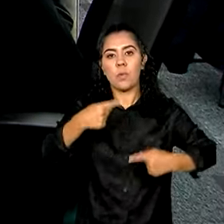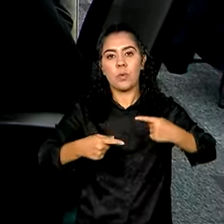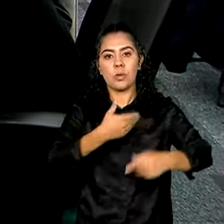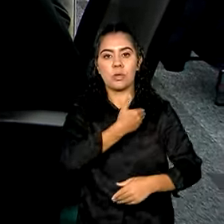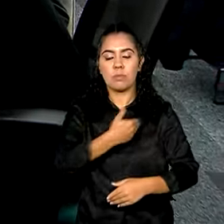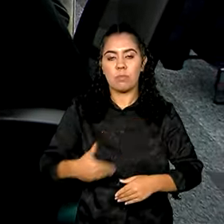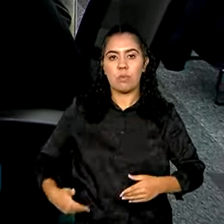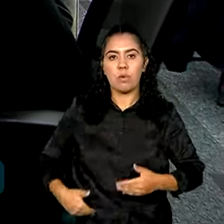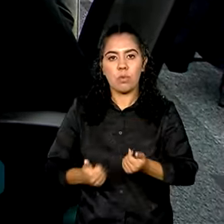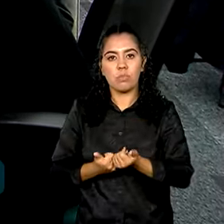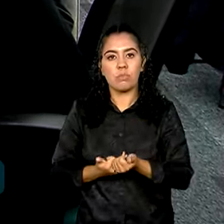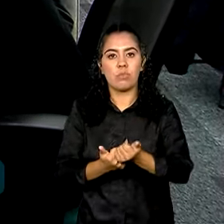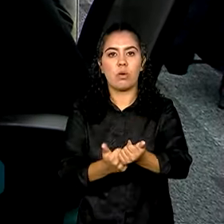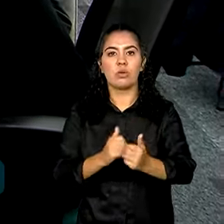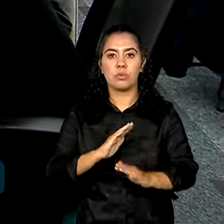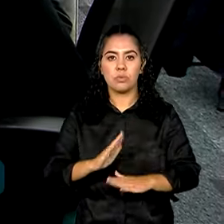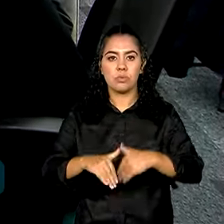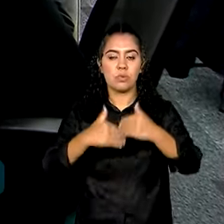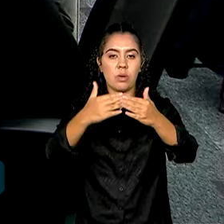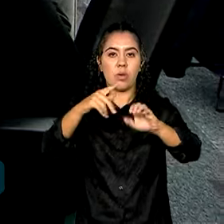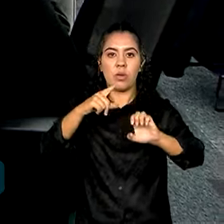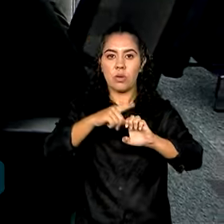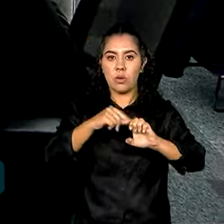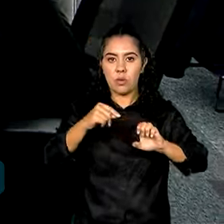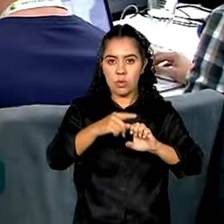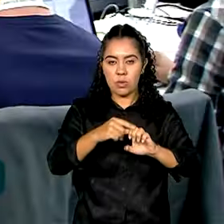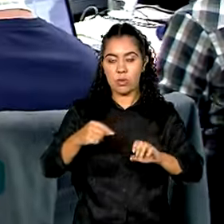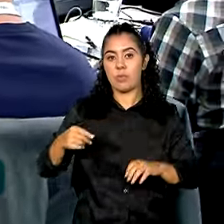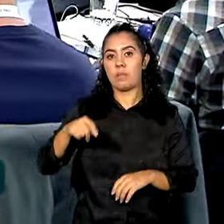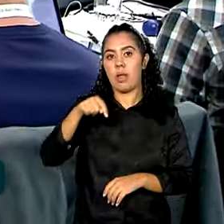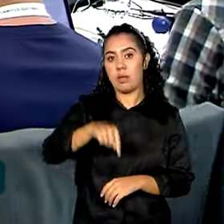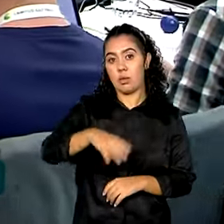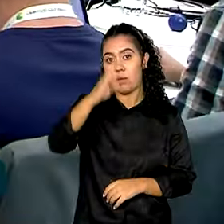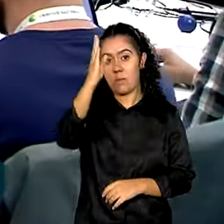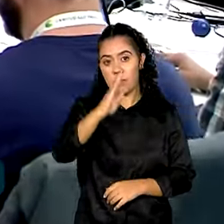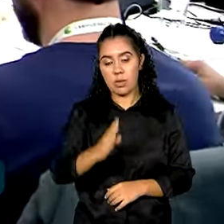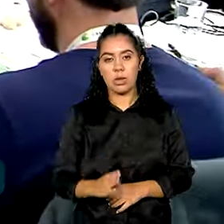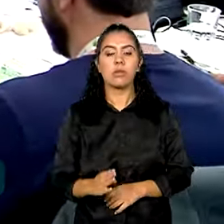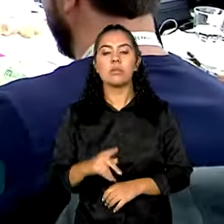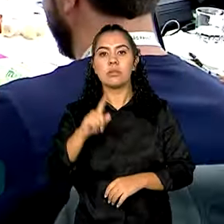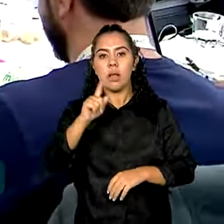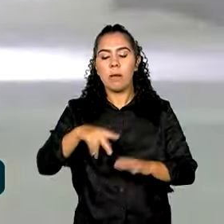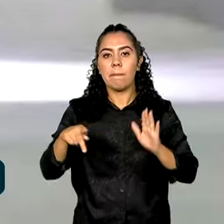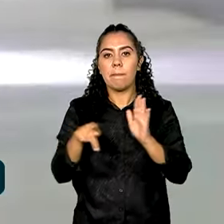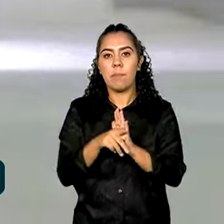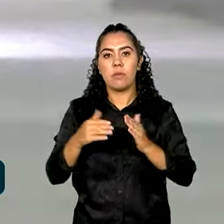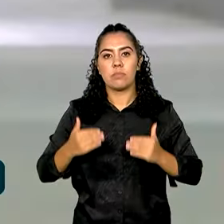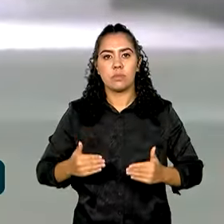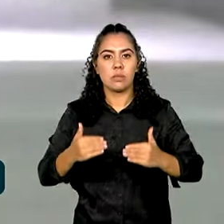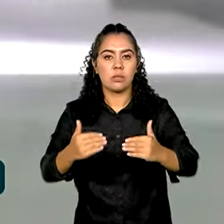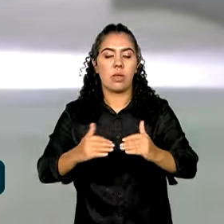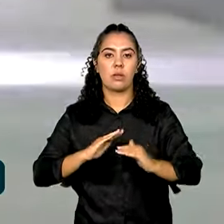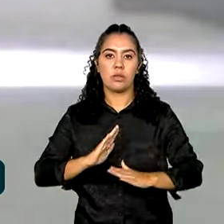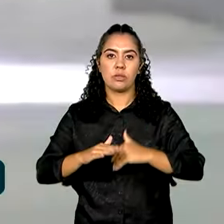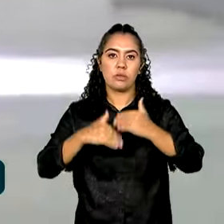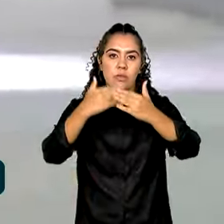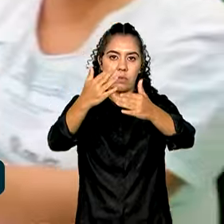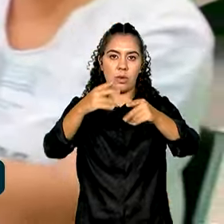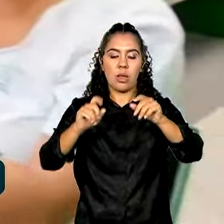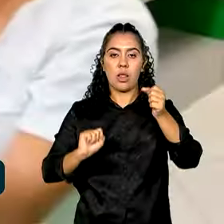o desenvolvimento do empreendedorismo inovador no Brasil, realizado pelo Ministério do Desenvolvimento,